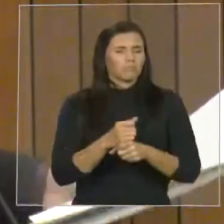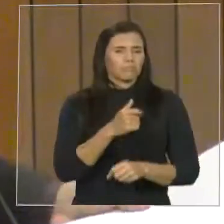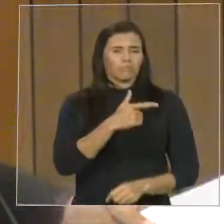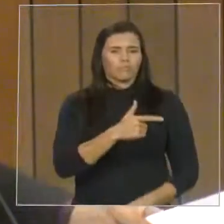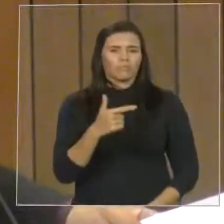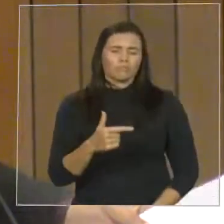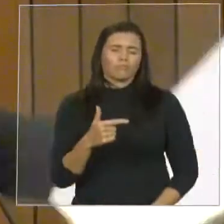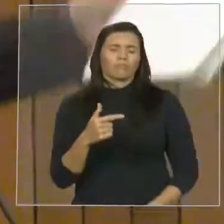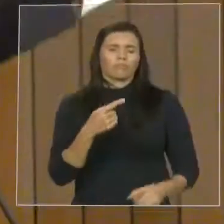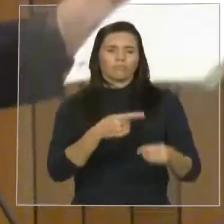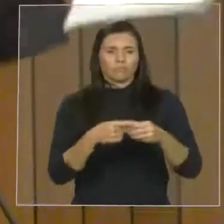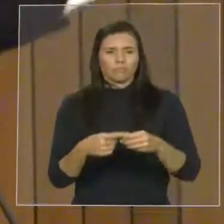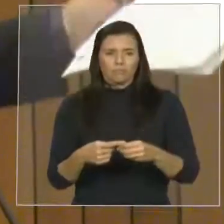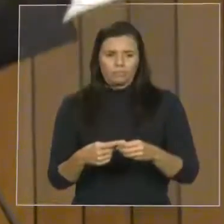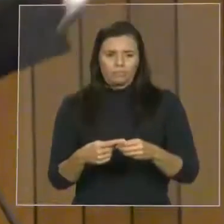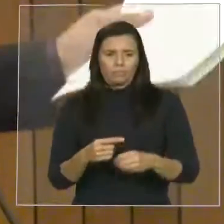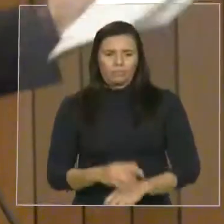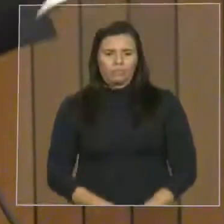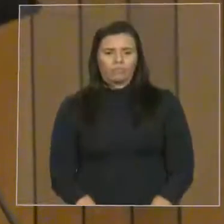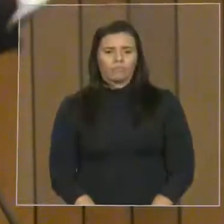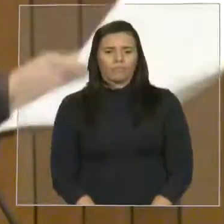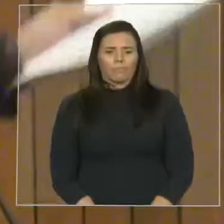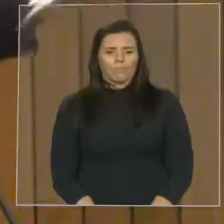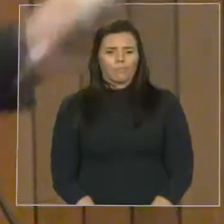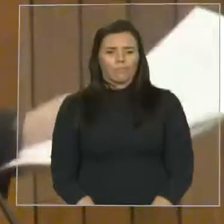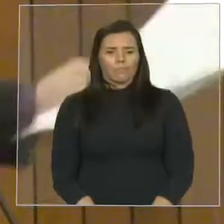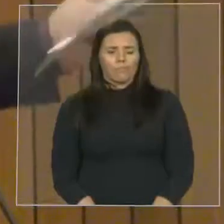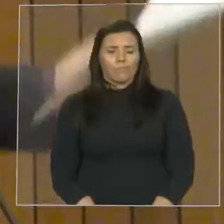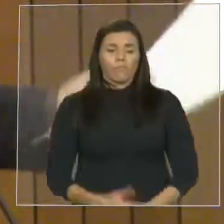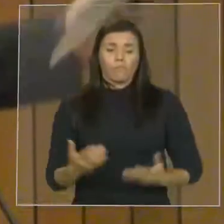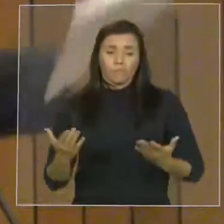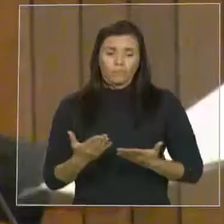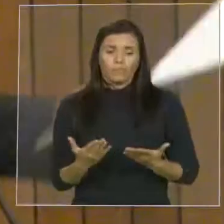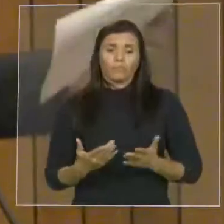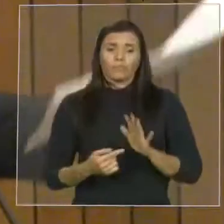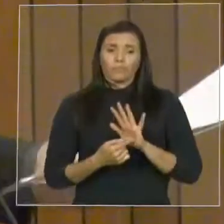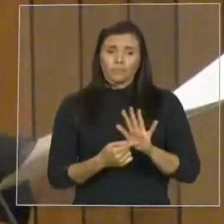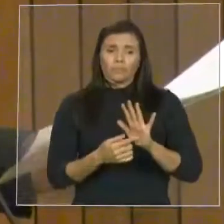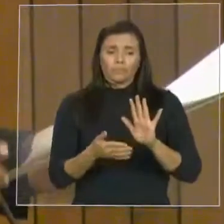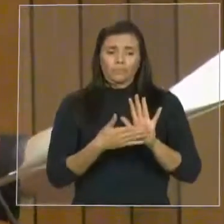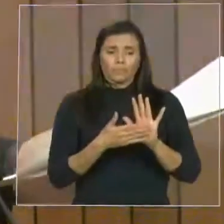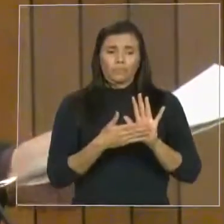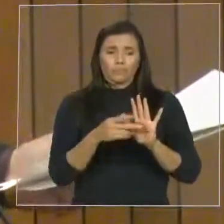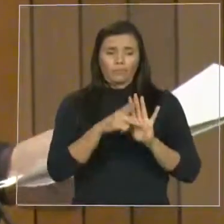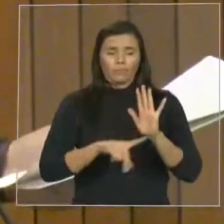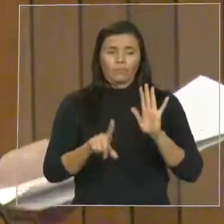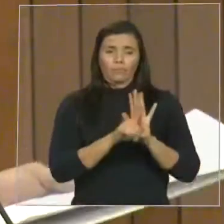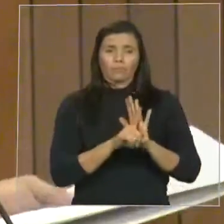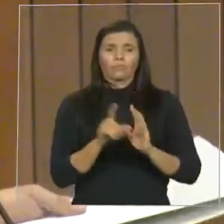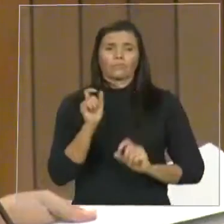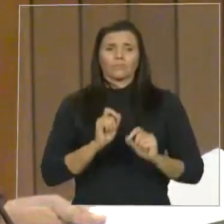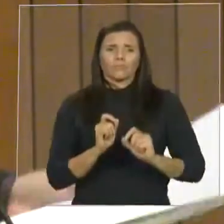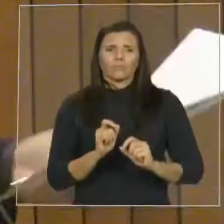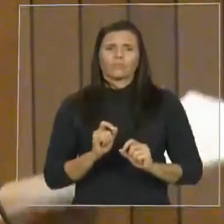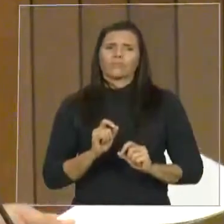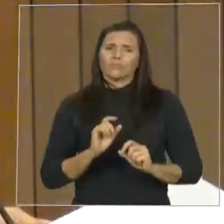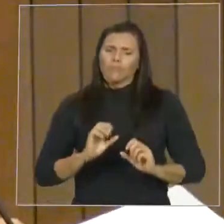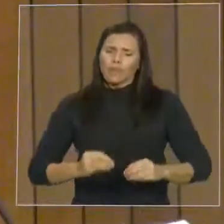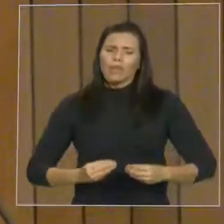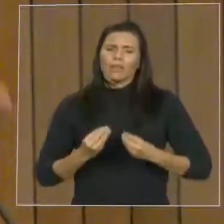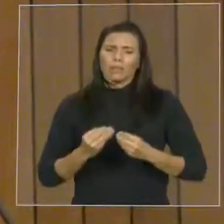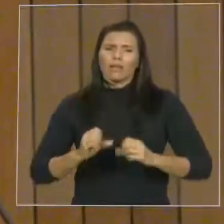Hoje é mais um passo para a consolidação dessa universidade. No projeto de lei que